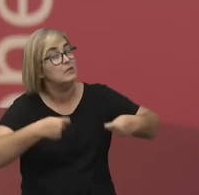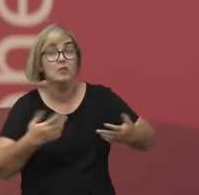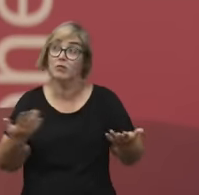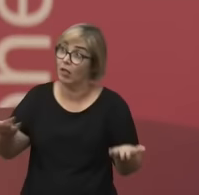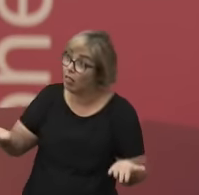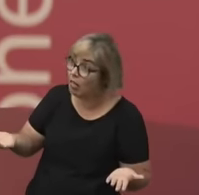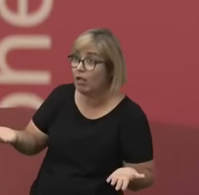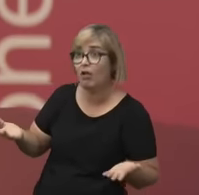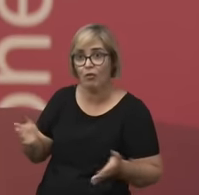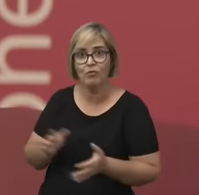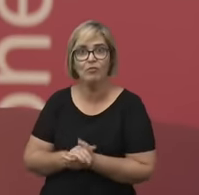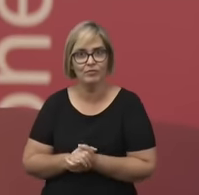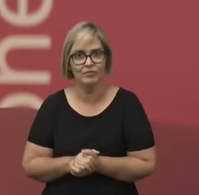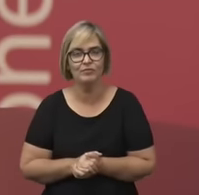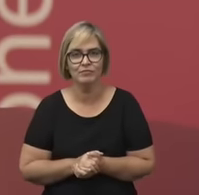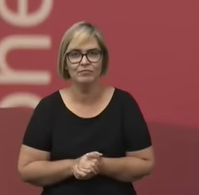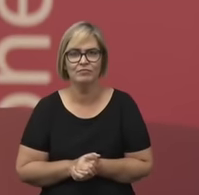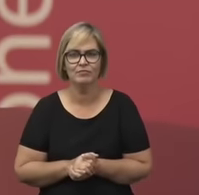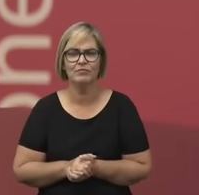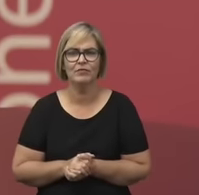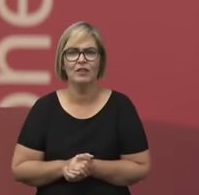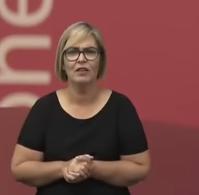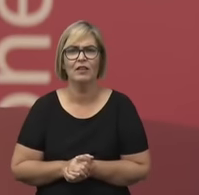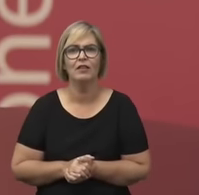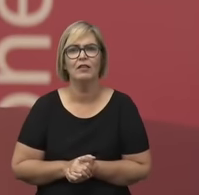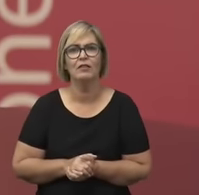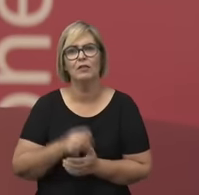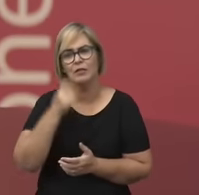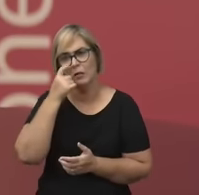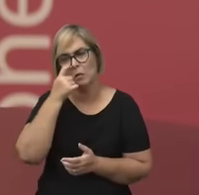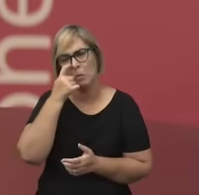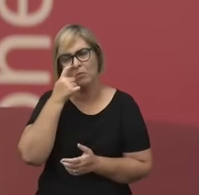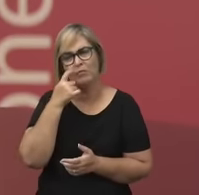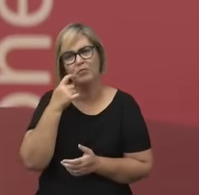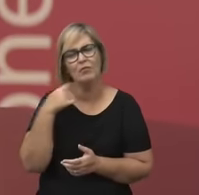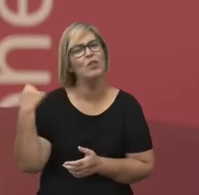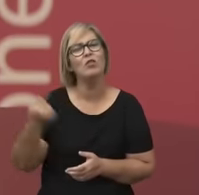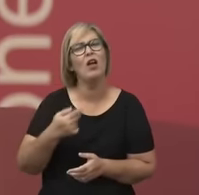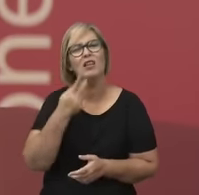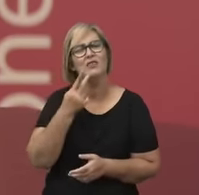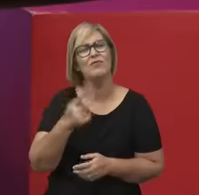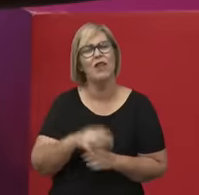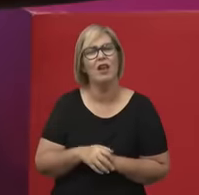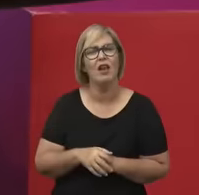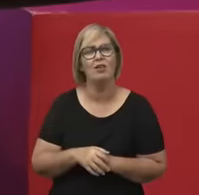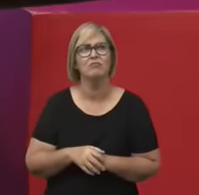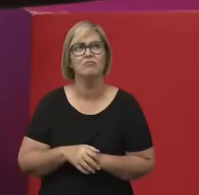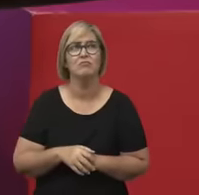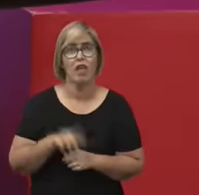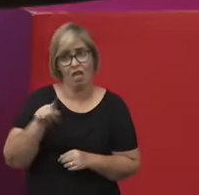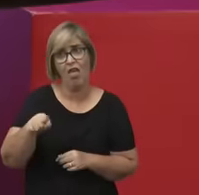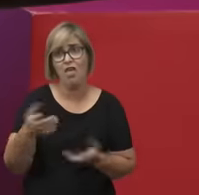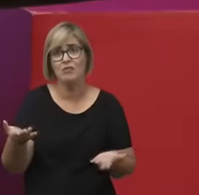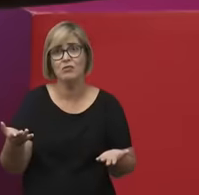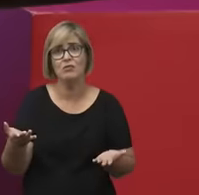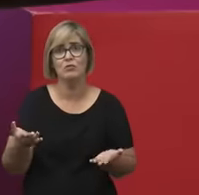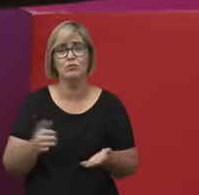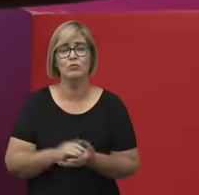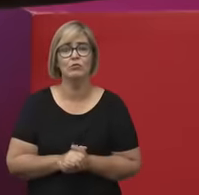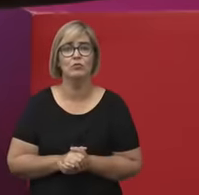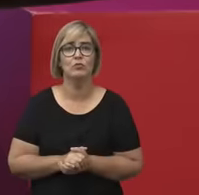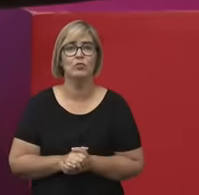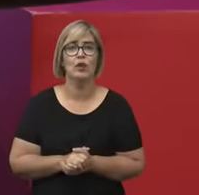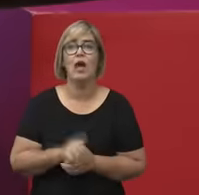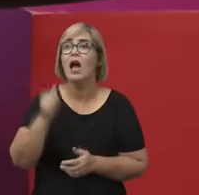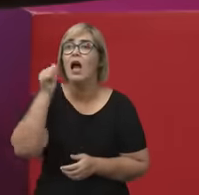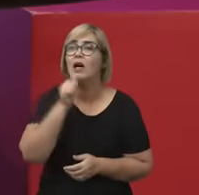Então, assim, quem é atrás de homens tem sido... É isso, né? As